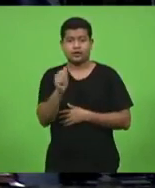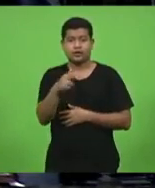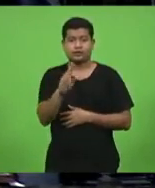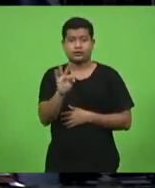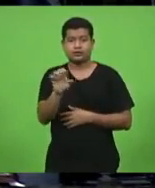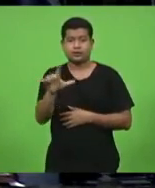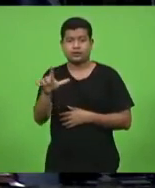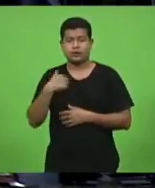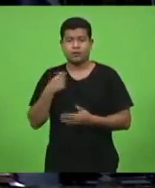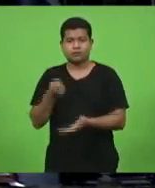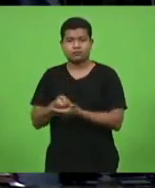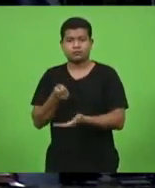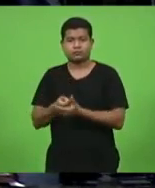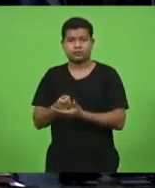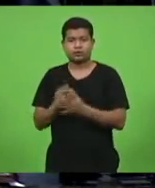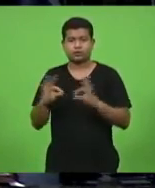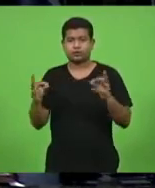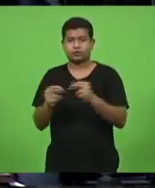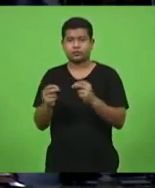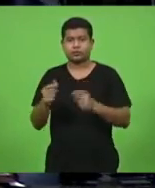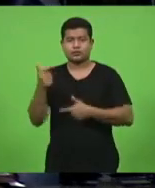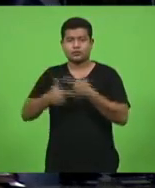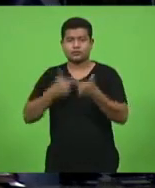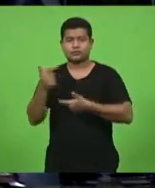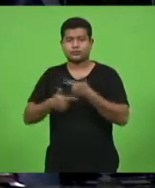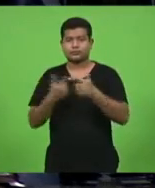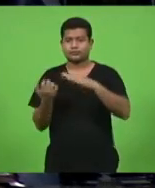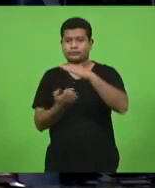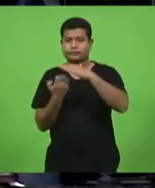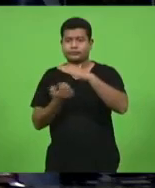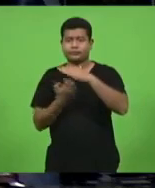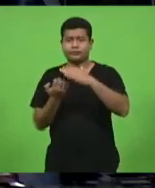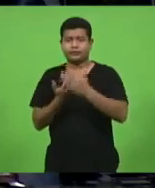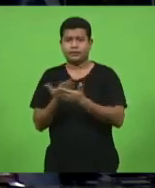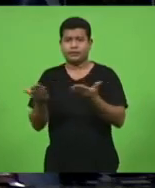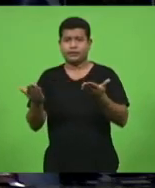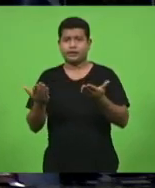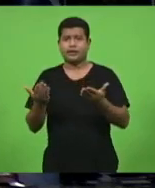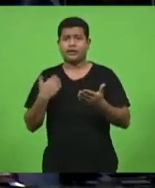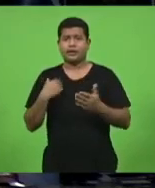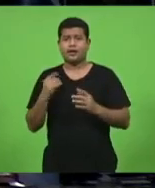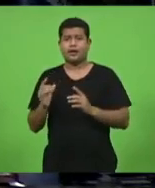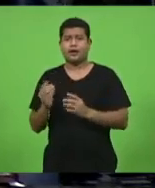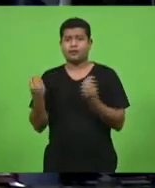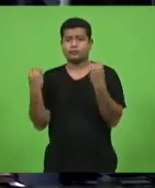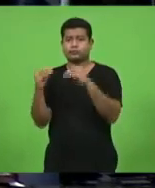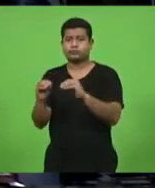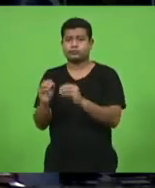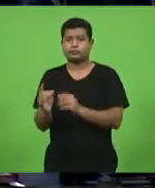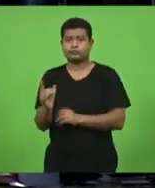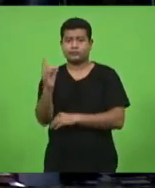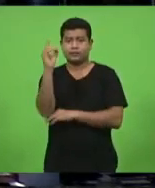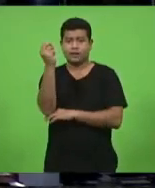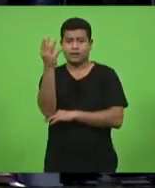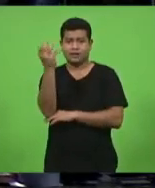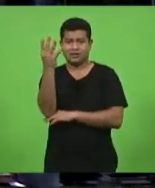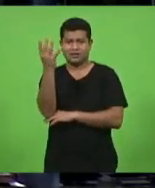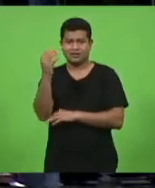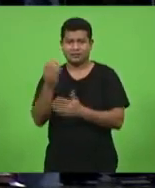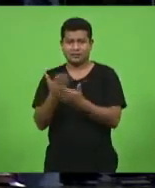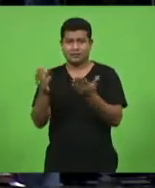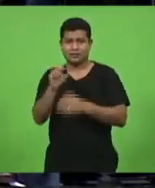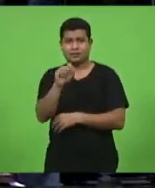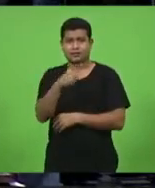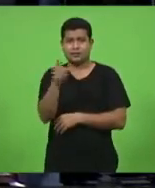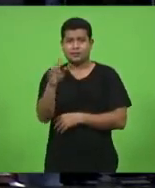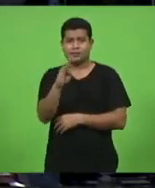operadoras de telefonia móvel a instalação de uma antena na localidade de São Pedro no município de Urubici em discussão não